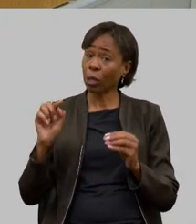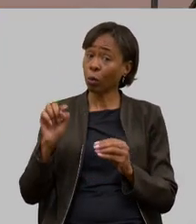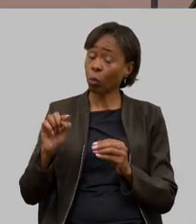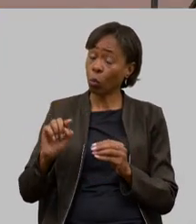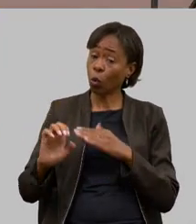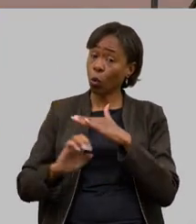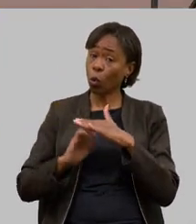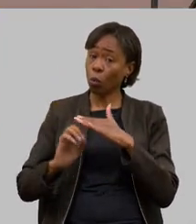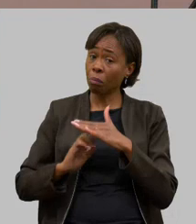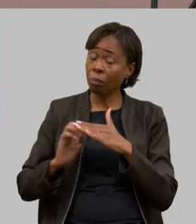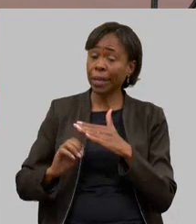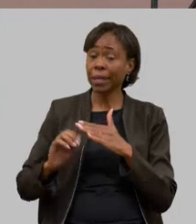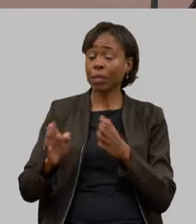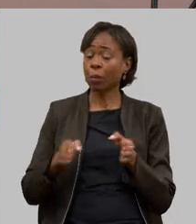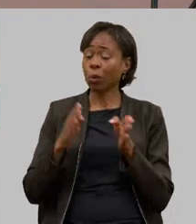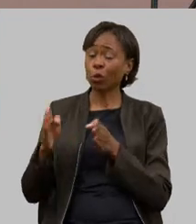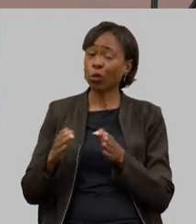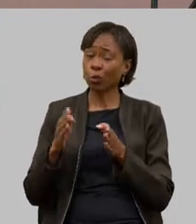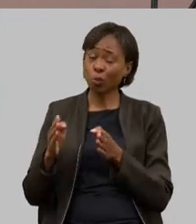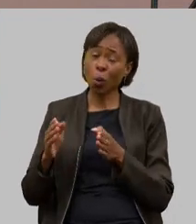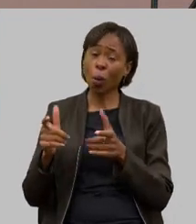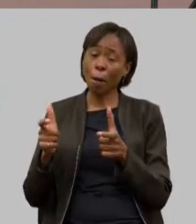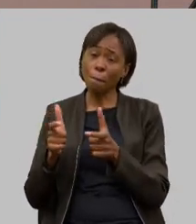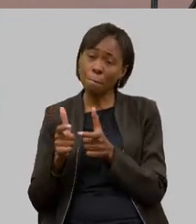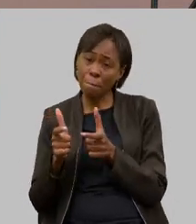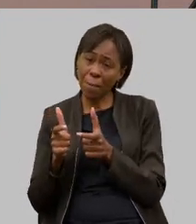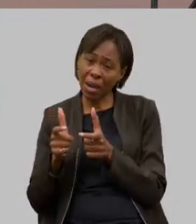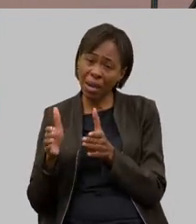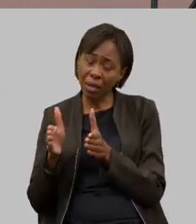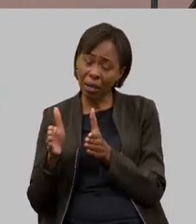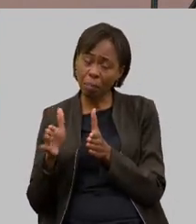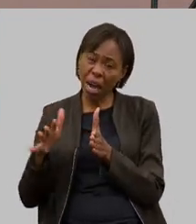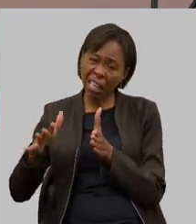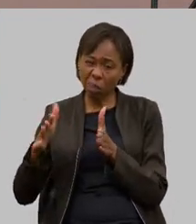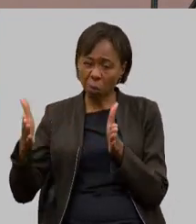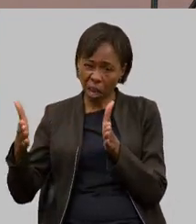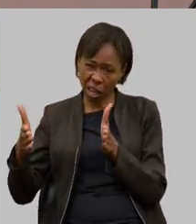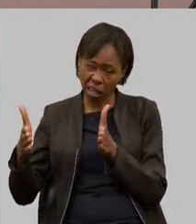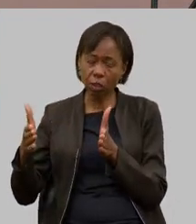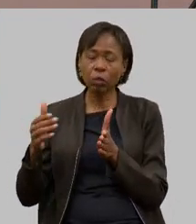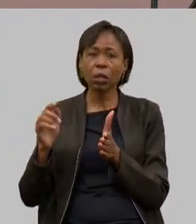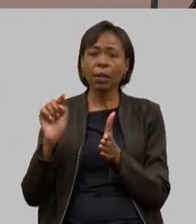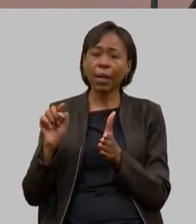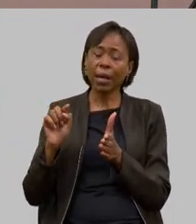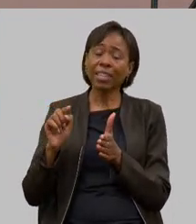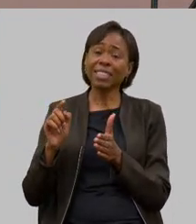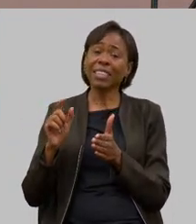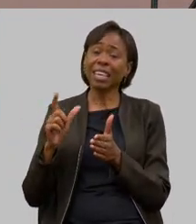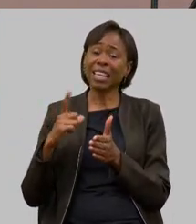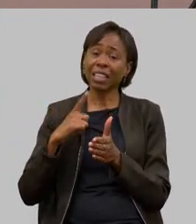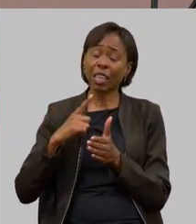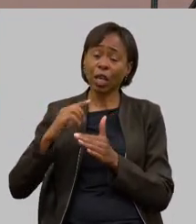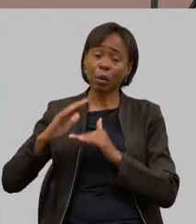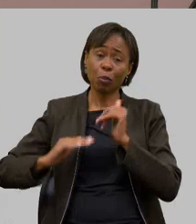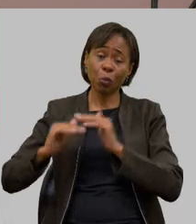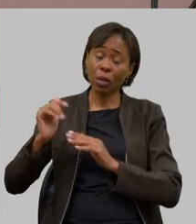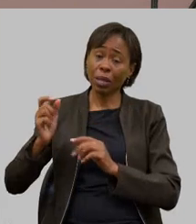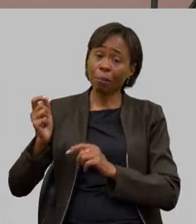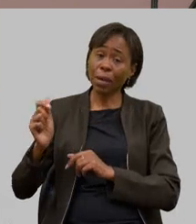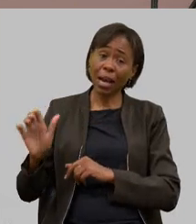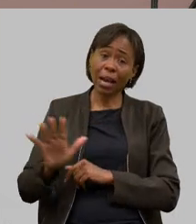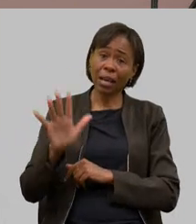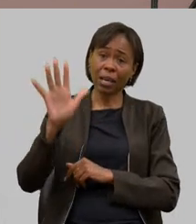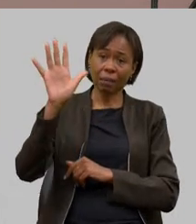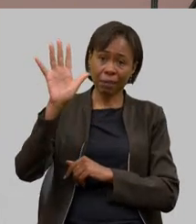esse que depende de uma mão de obra de fora que está cada vez mais difícil e mais cara esse na pecuária leiteira vai ter